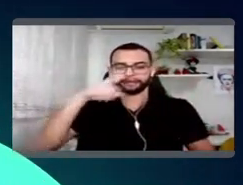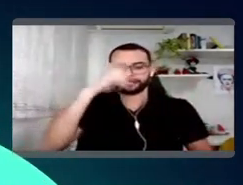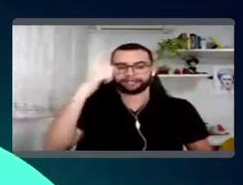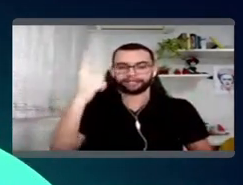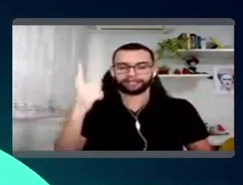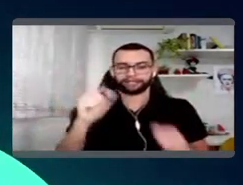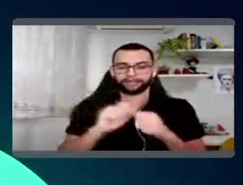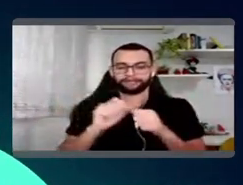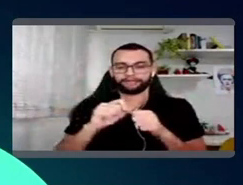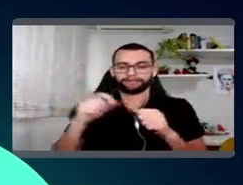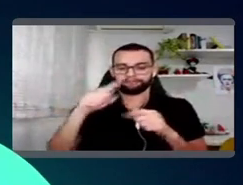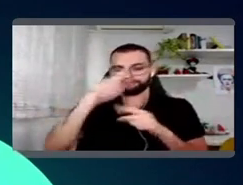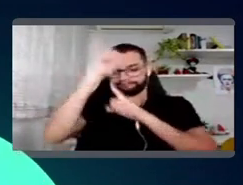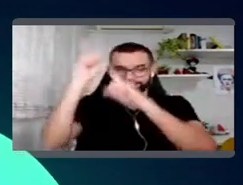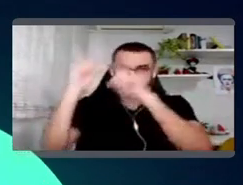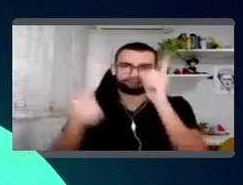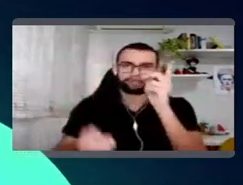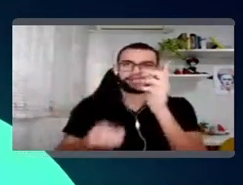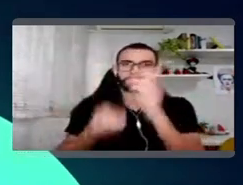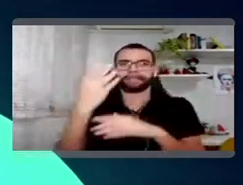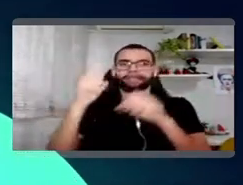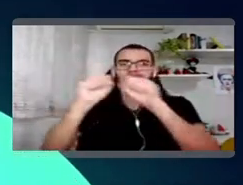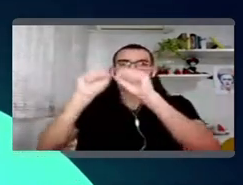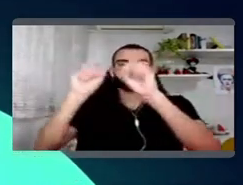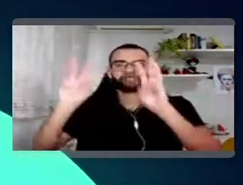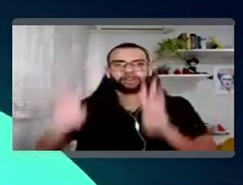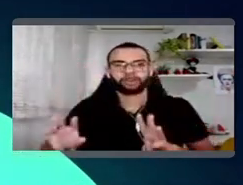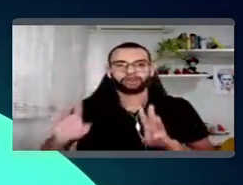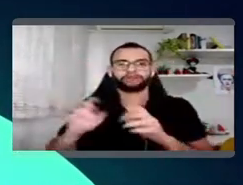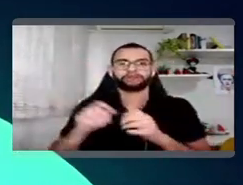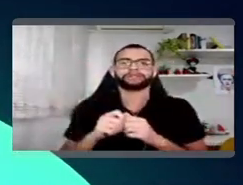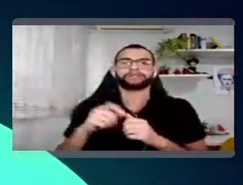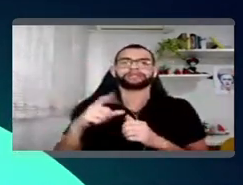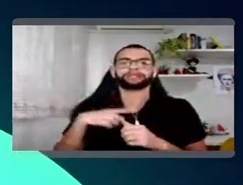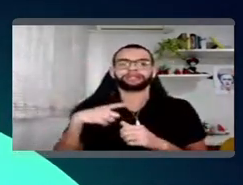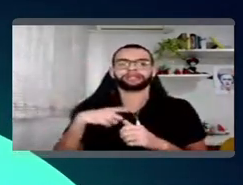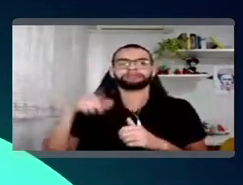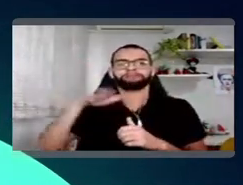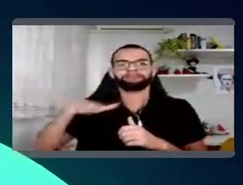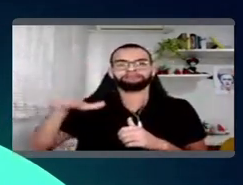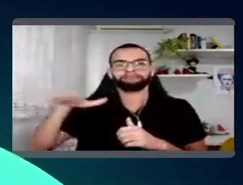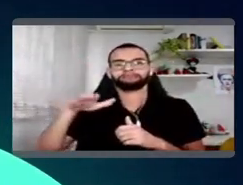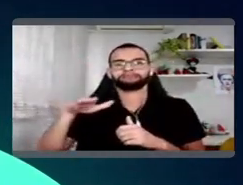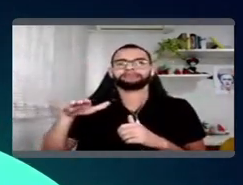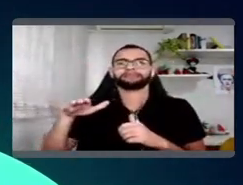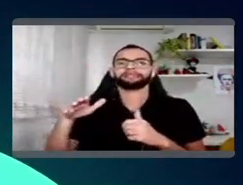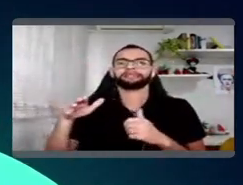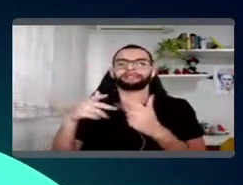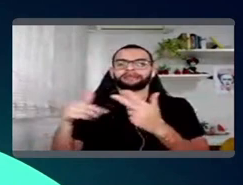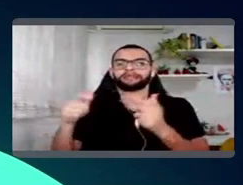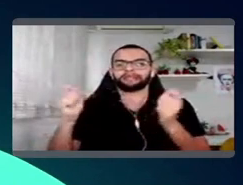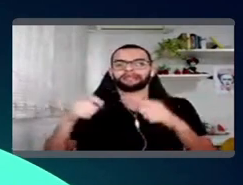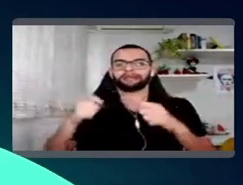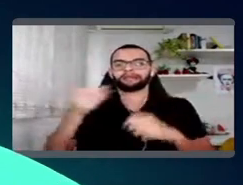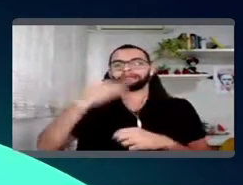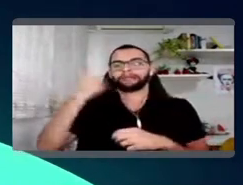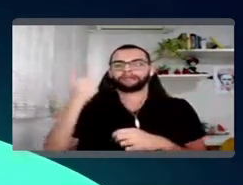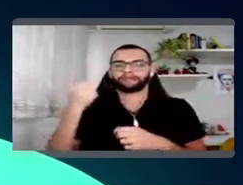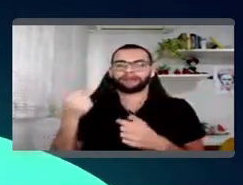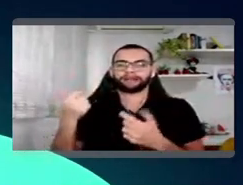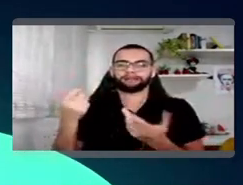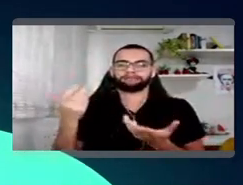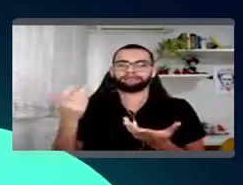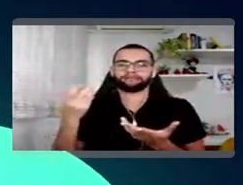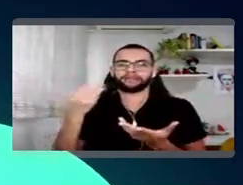a gente tem mais desenvolvimento de software, é onde a gente tem mais desenvolvimento de APIs. Qualquer coisa que possa melhorar a experiência dos nossos